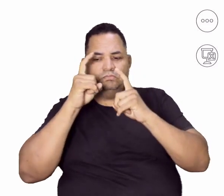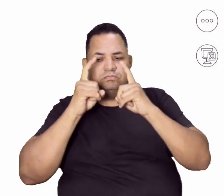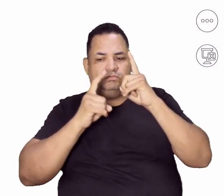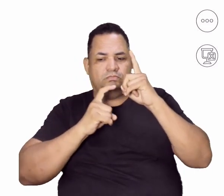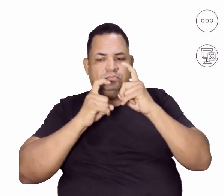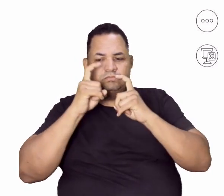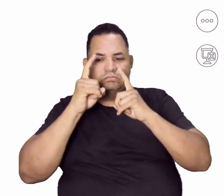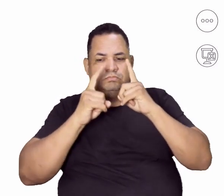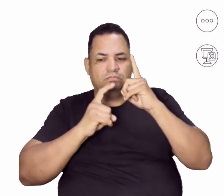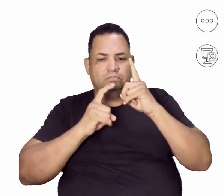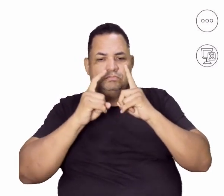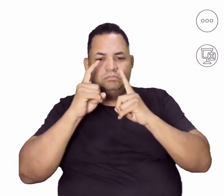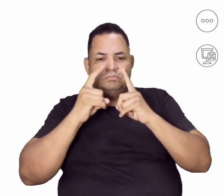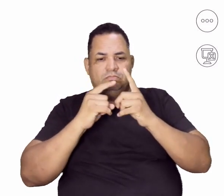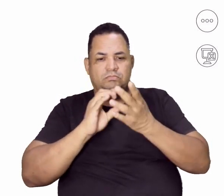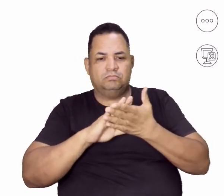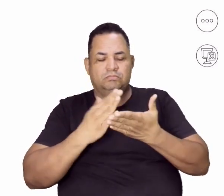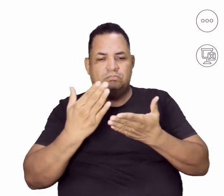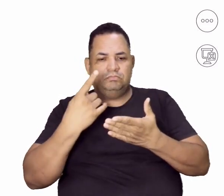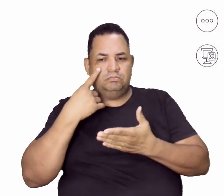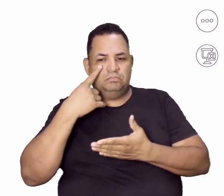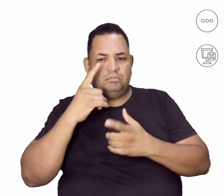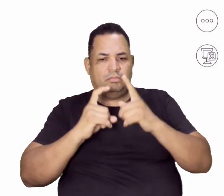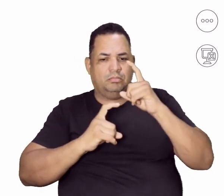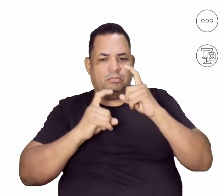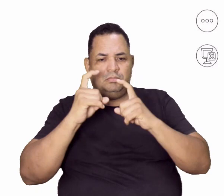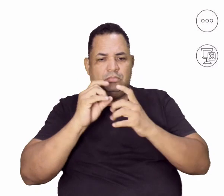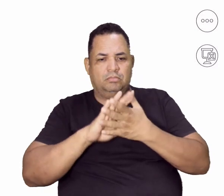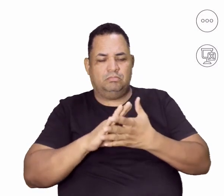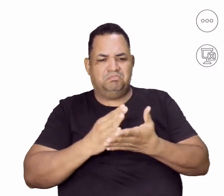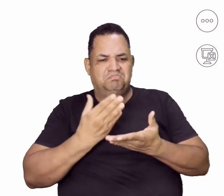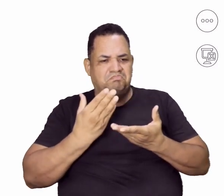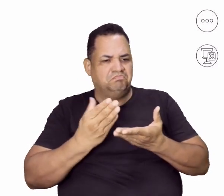excessiva. De novo.